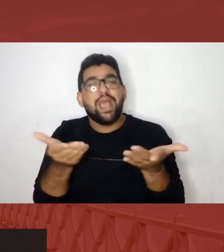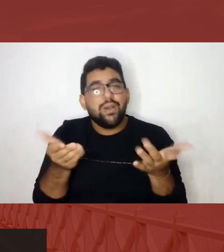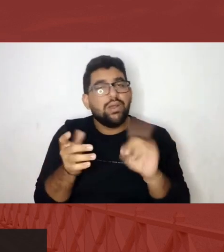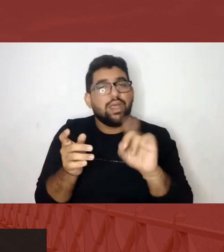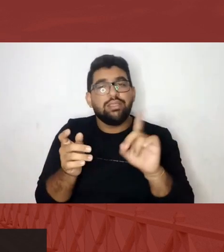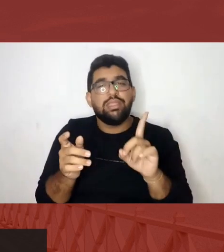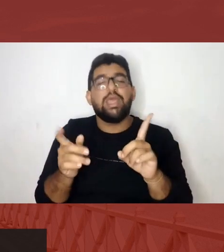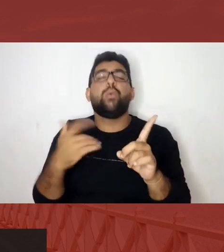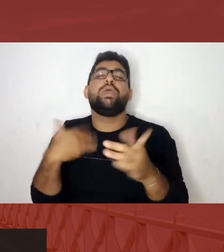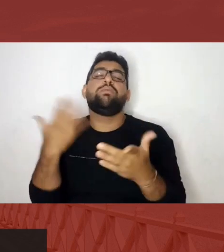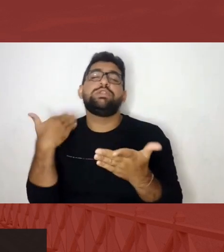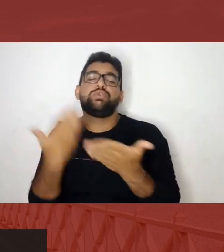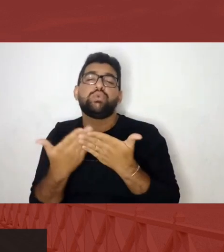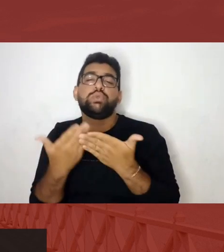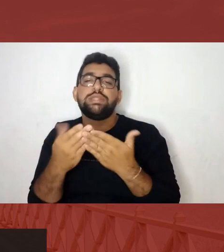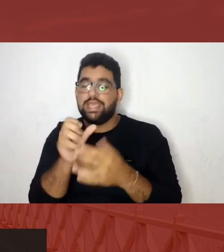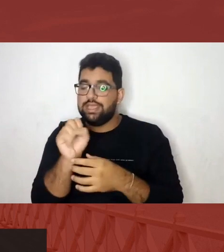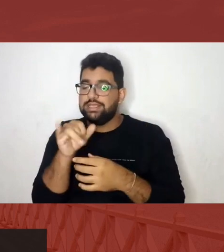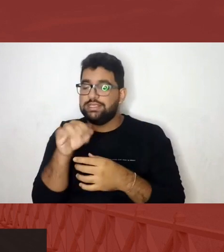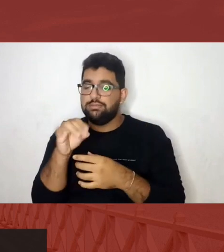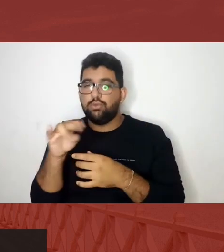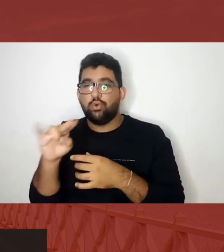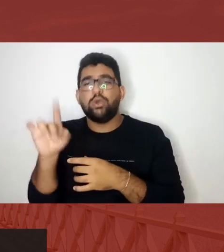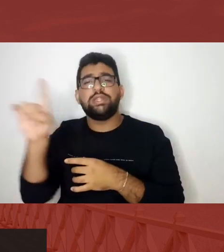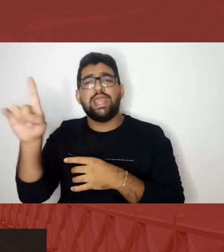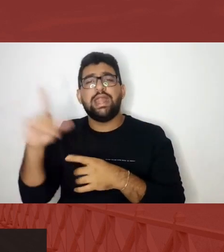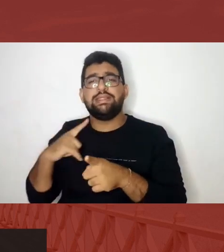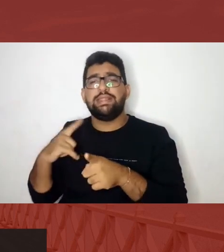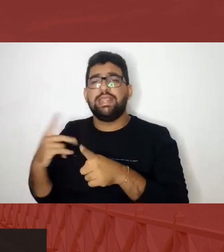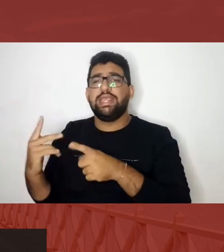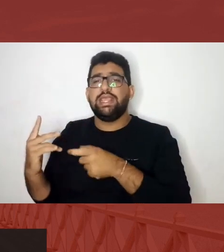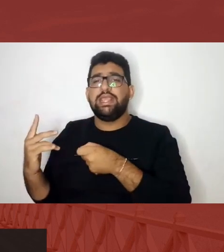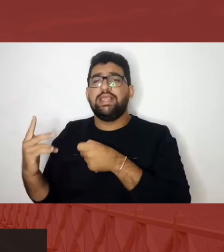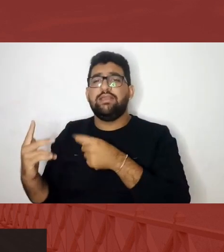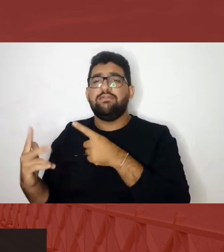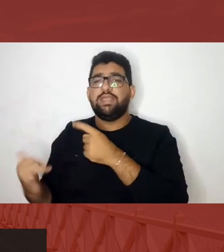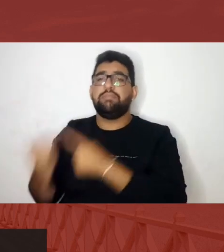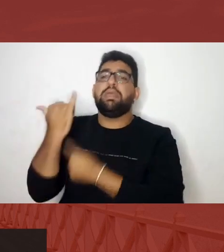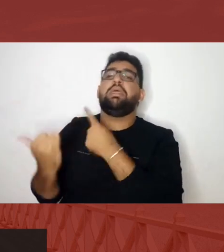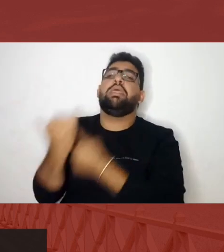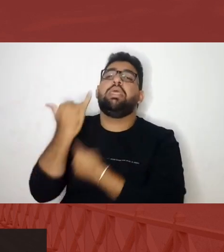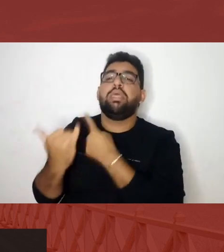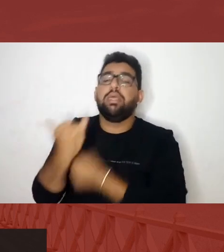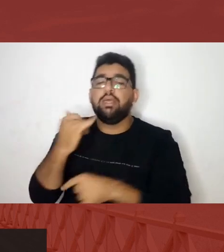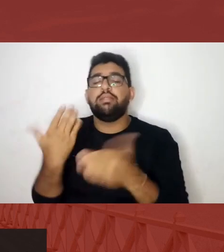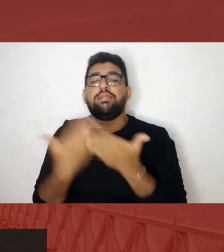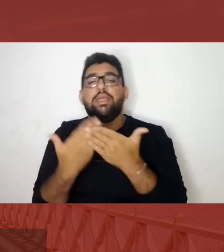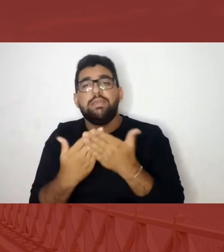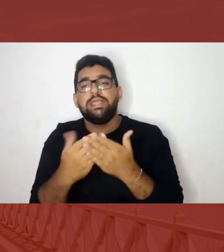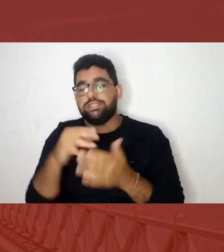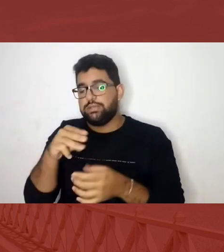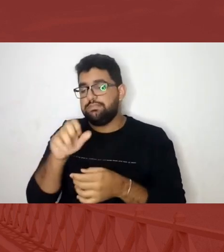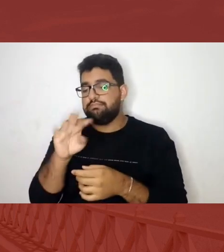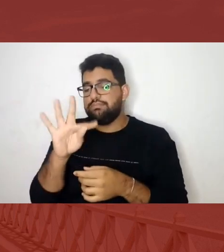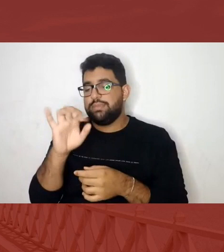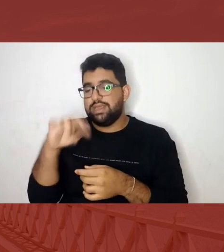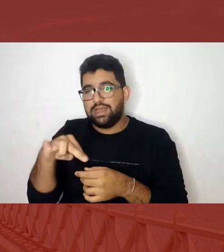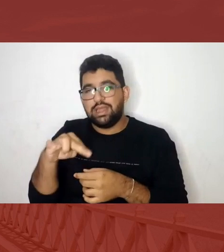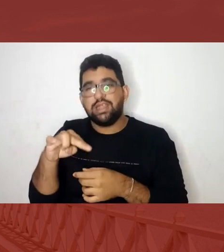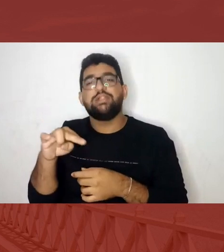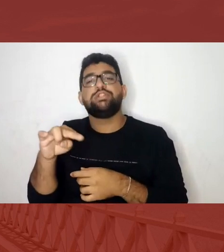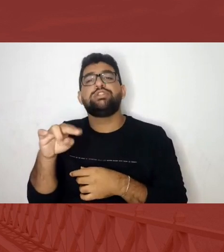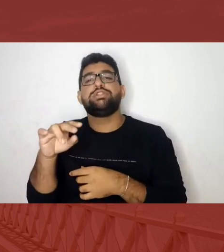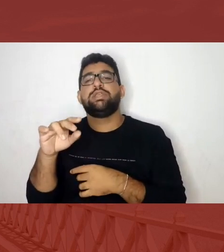Simone e vi todos os boicotes que ela sofreu quando eu fui estudar sobre Martin Luther King e fui verificar todas as